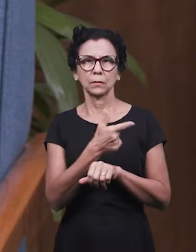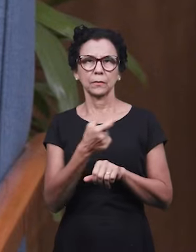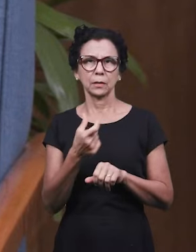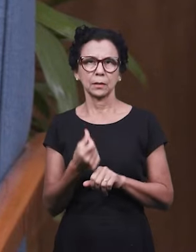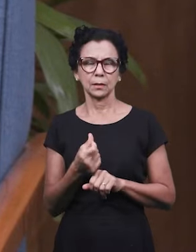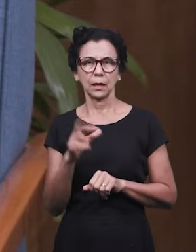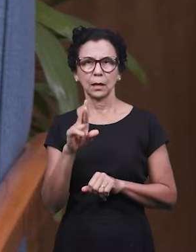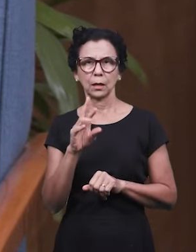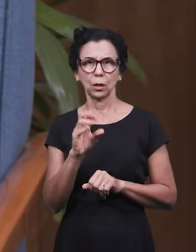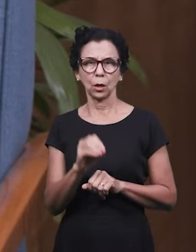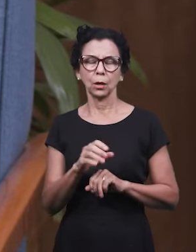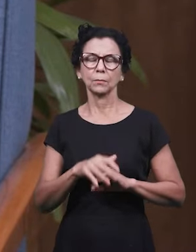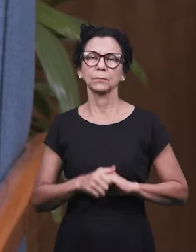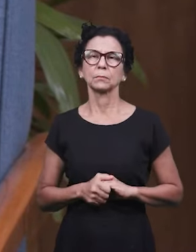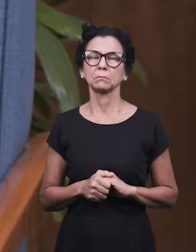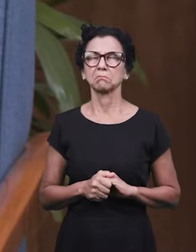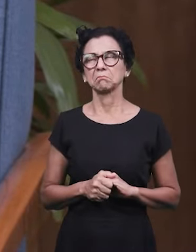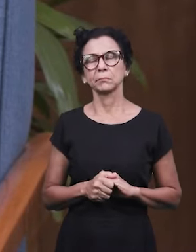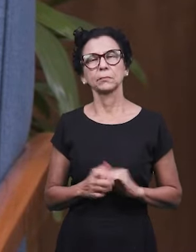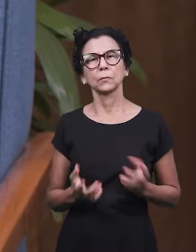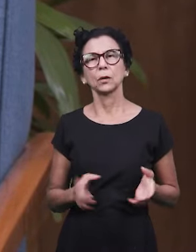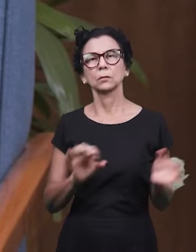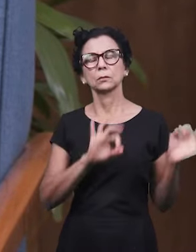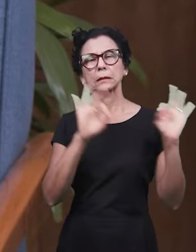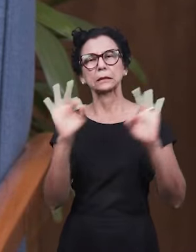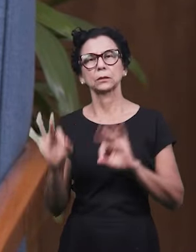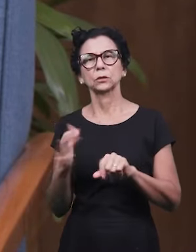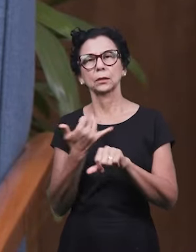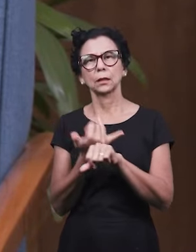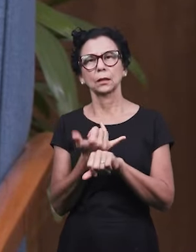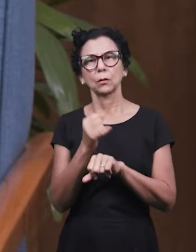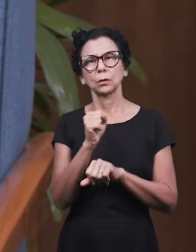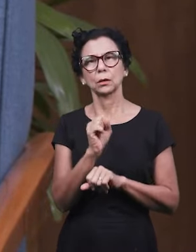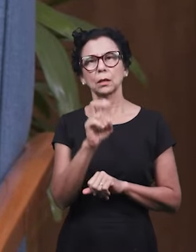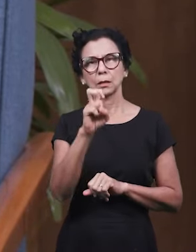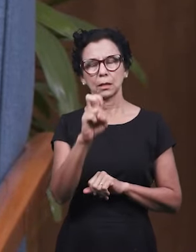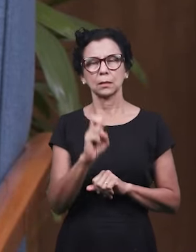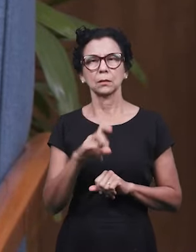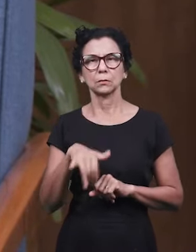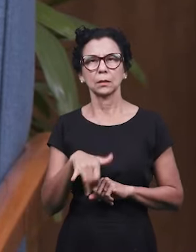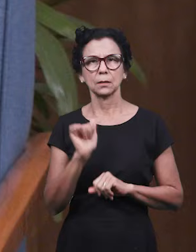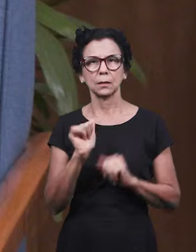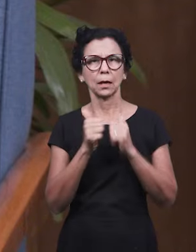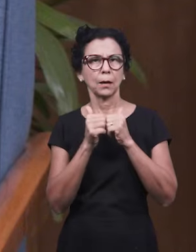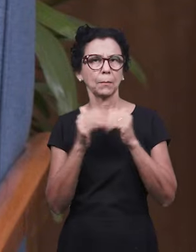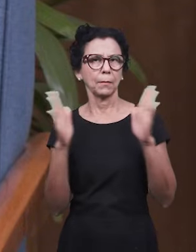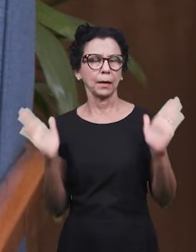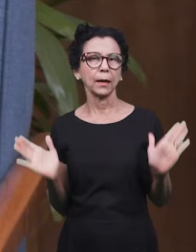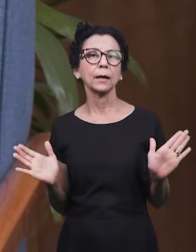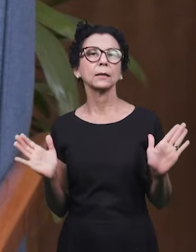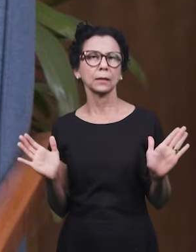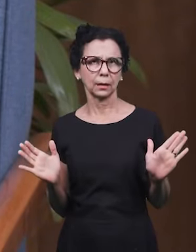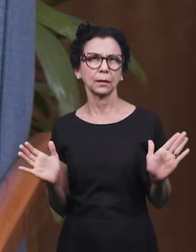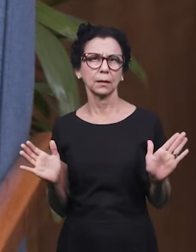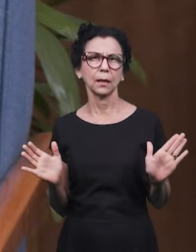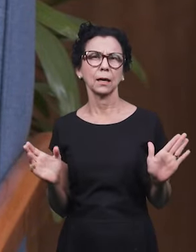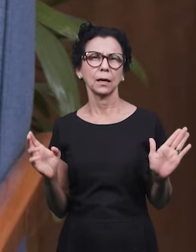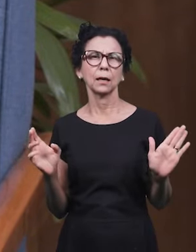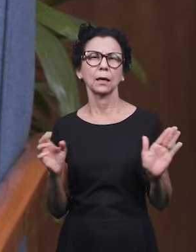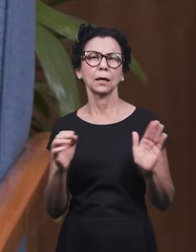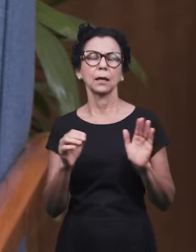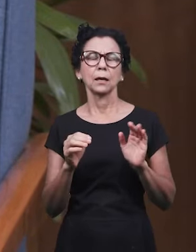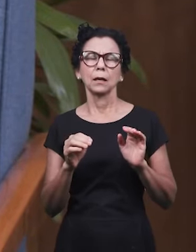pelo canal 126 da Embratel, do sistema RO da Embratel. Você também pode estar nos assistindo pelo canal 85 da Sky Livre,